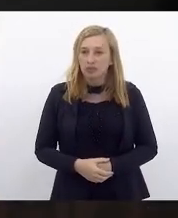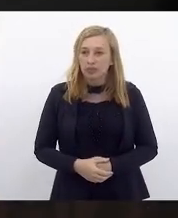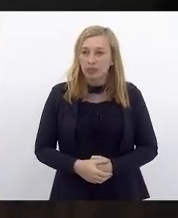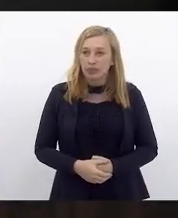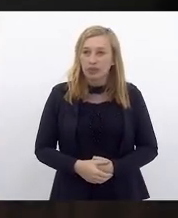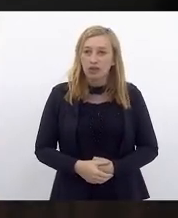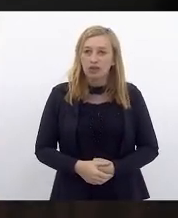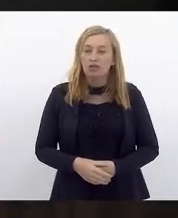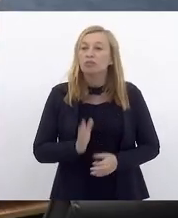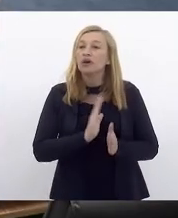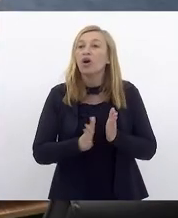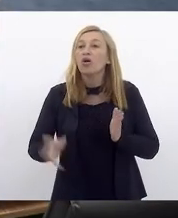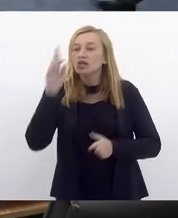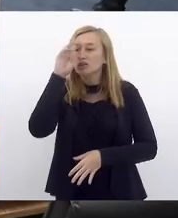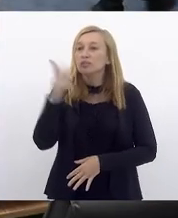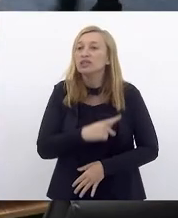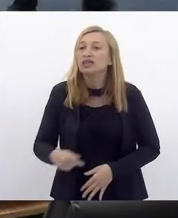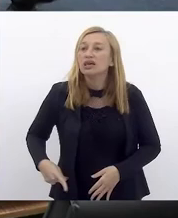Alô, pela ordem, presidente.